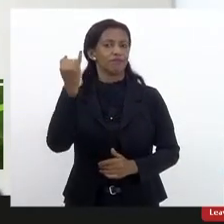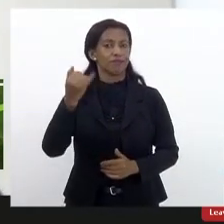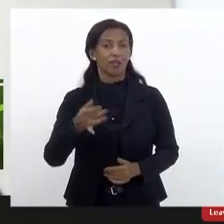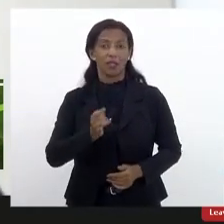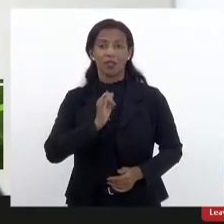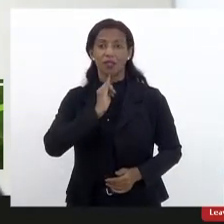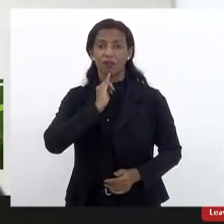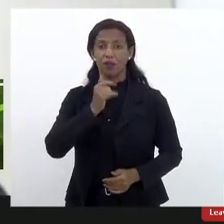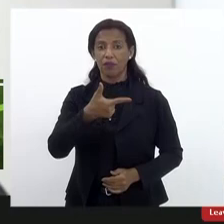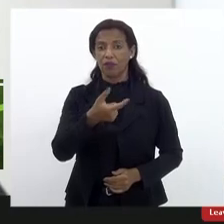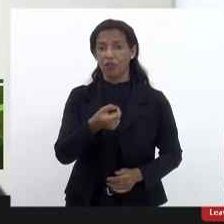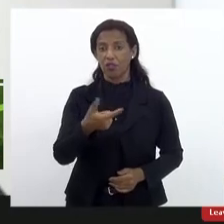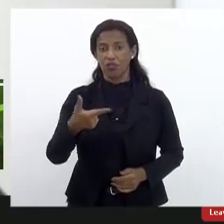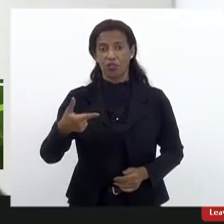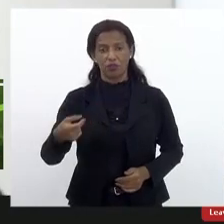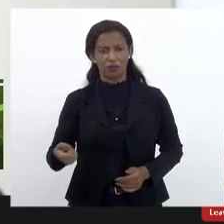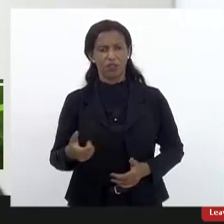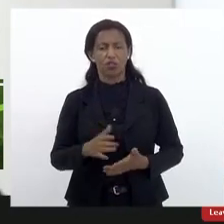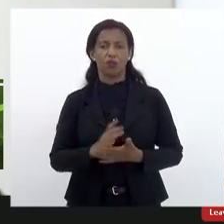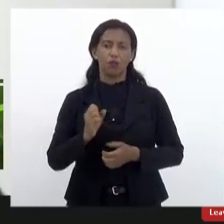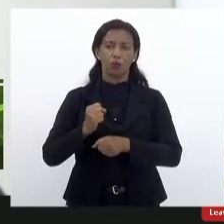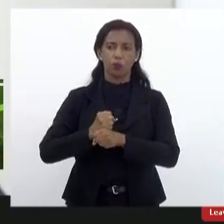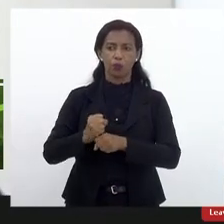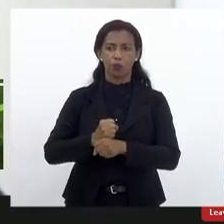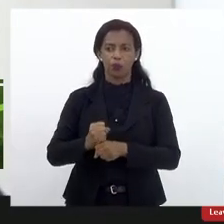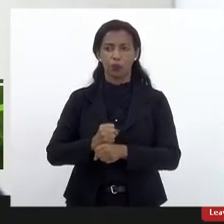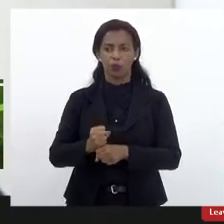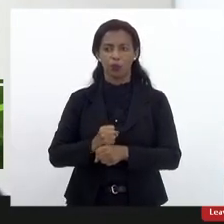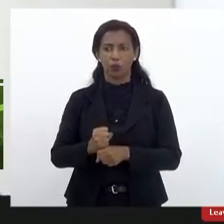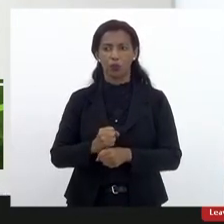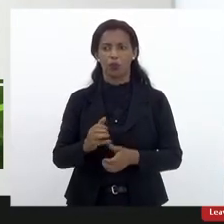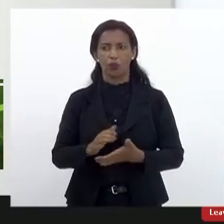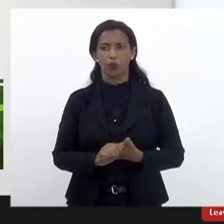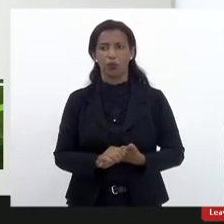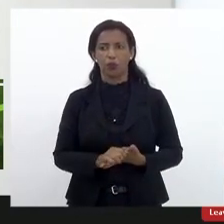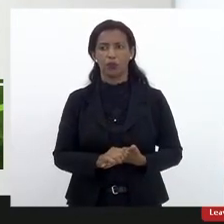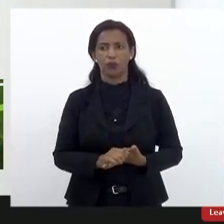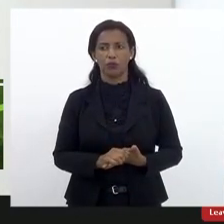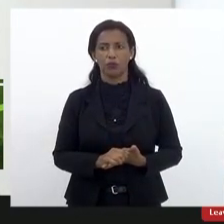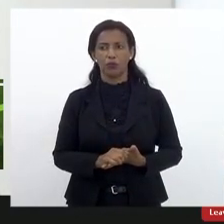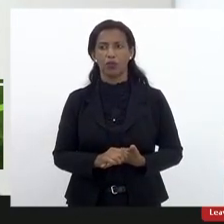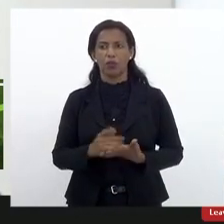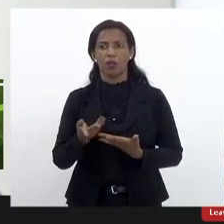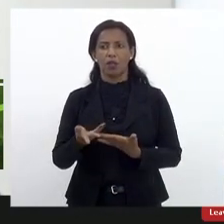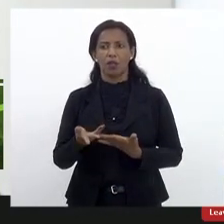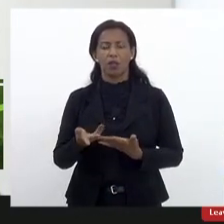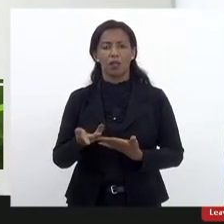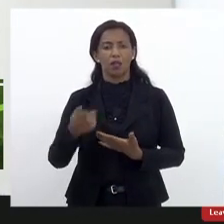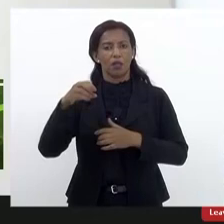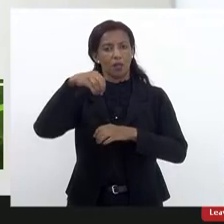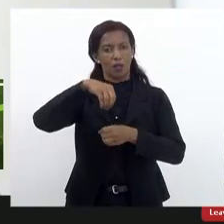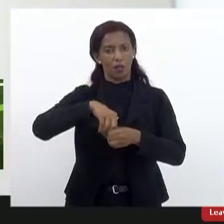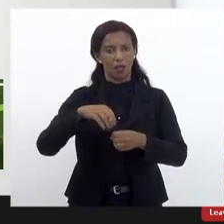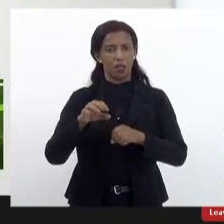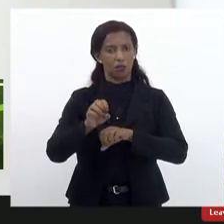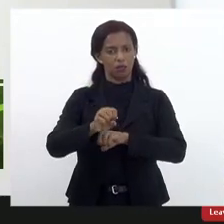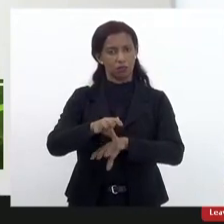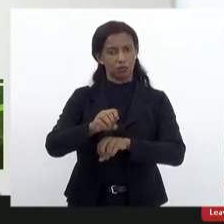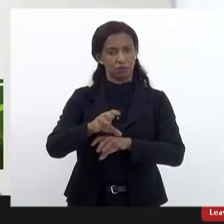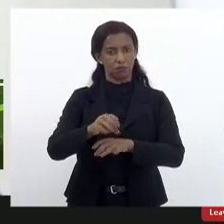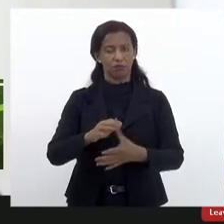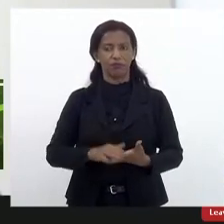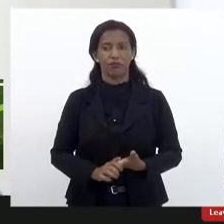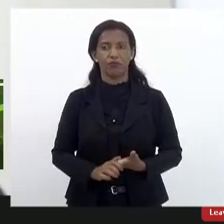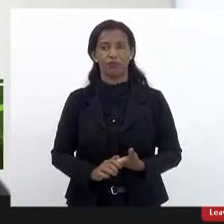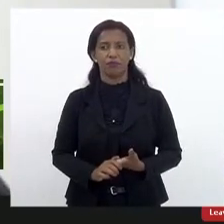Infelizmente, o ano de 2020 foi um ano das promessas não cumpridas na rede estadual de educação. Uma das promessas